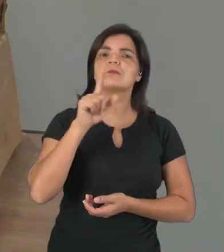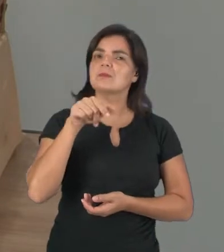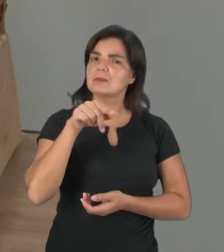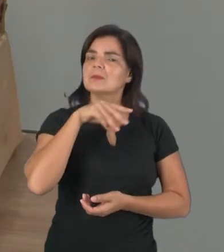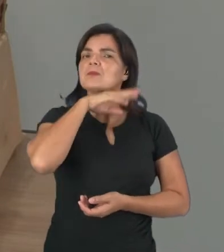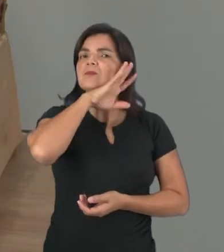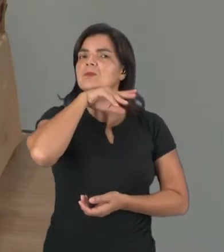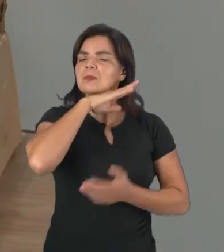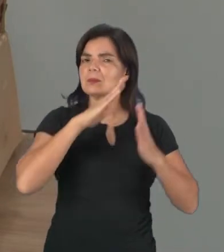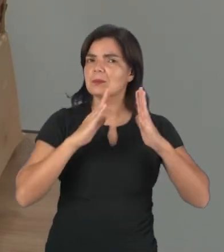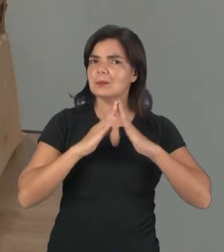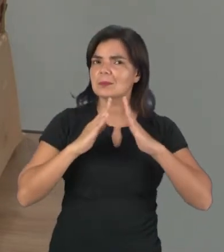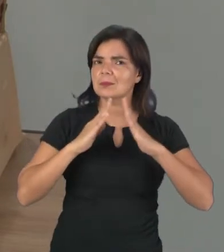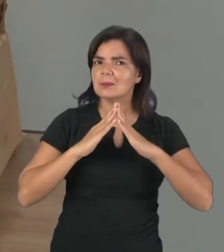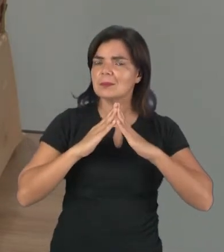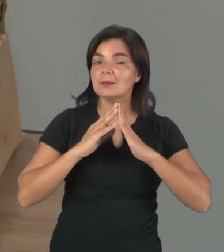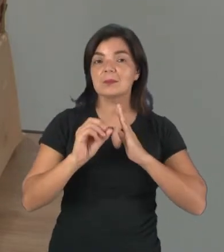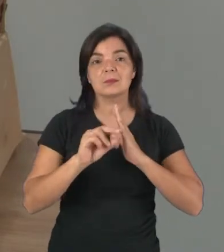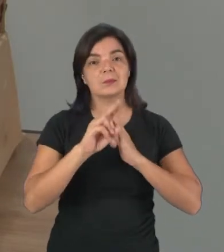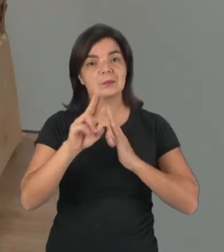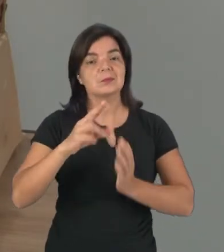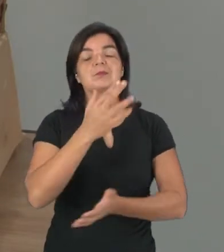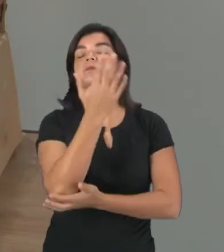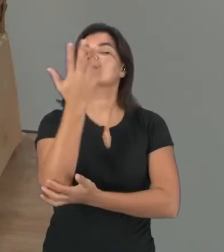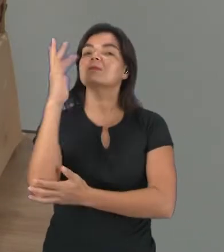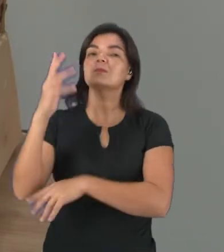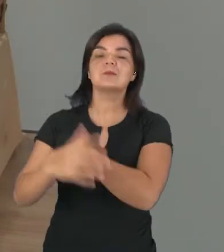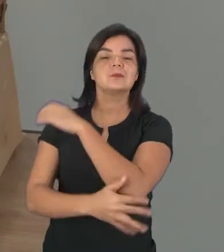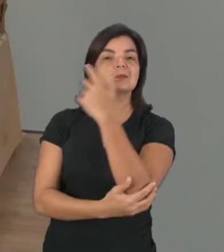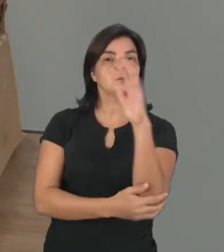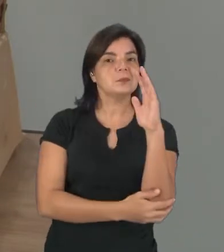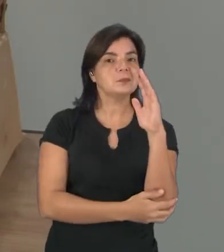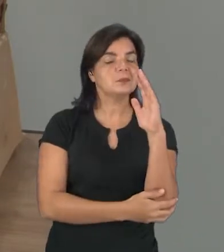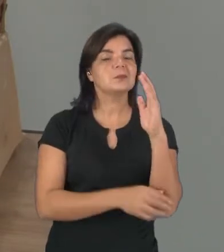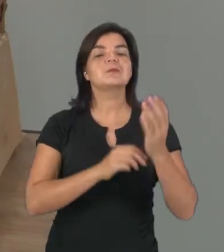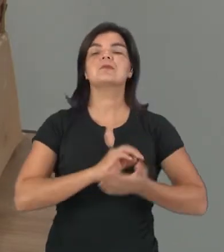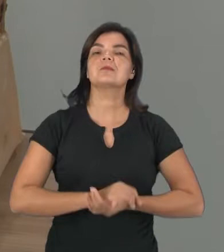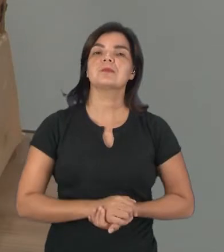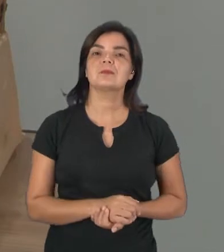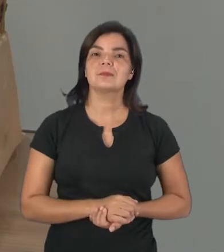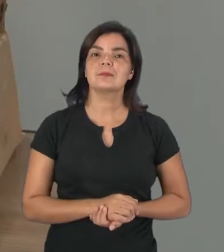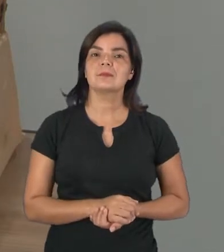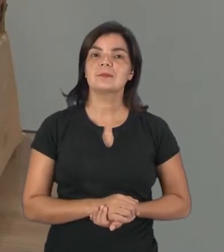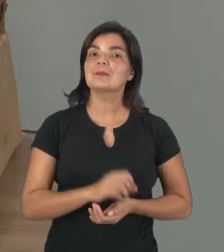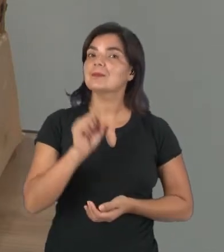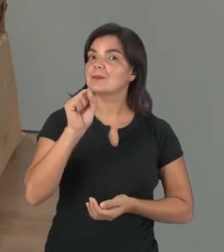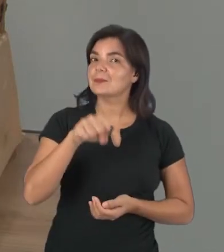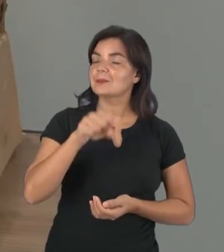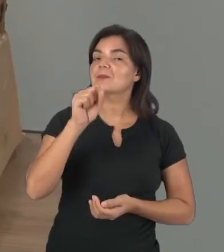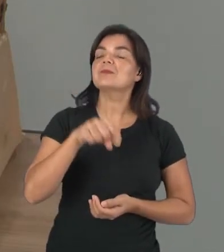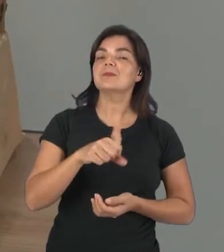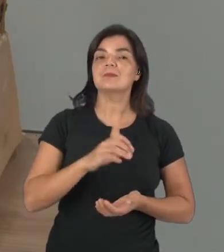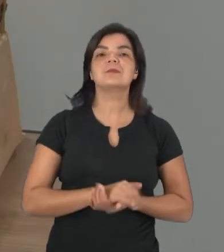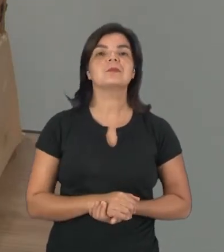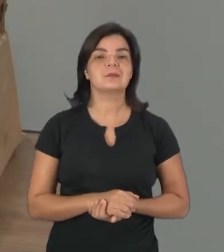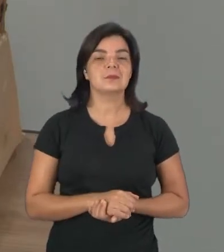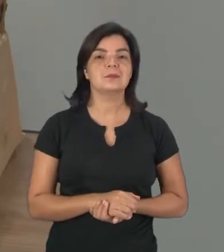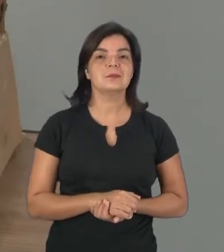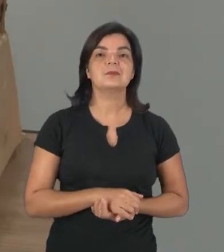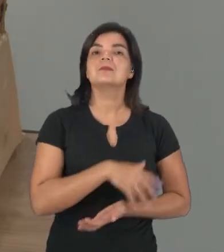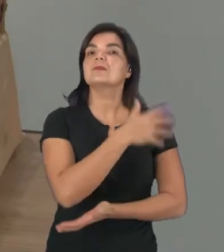animal doméstico? Ou é um animal selvagem? Silvestre? Sim, é um animal